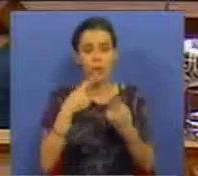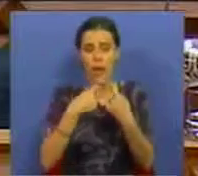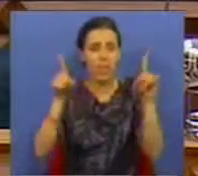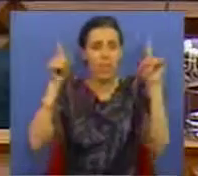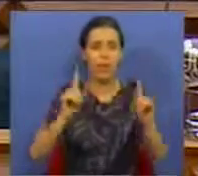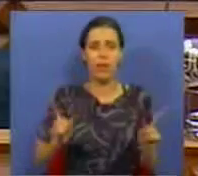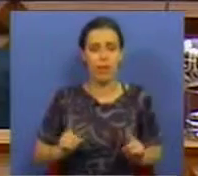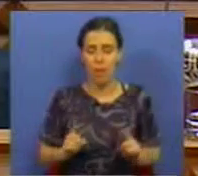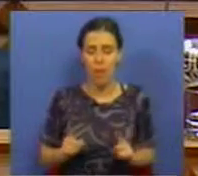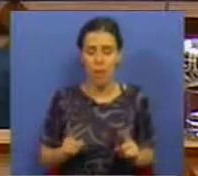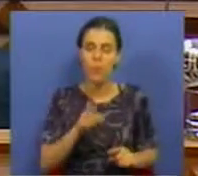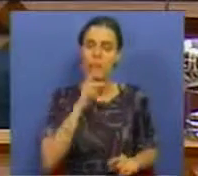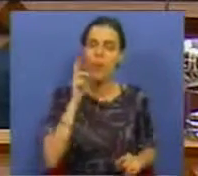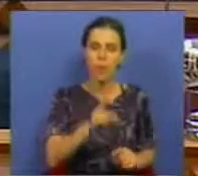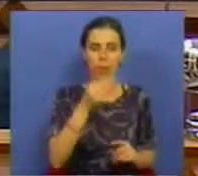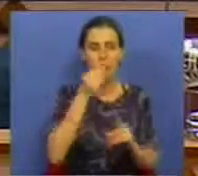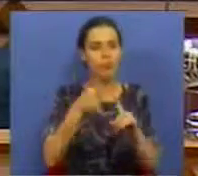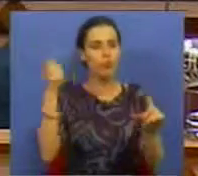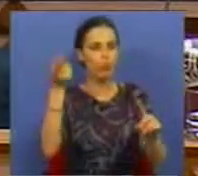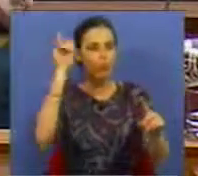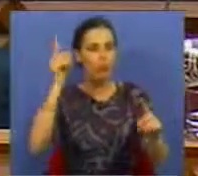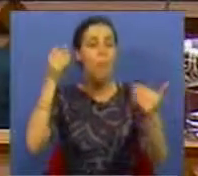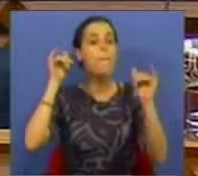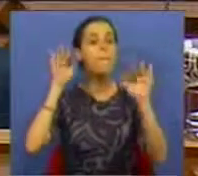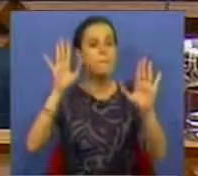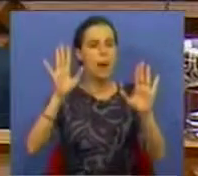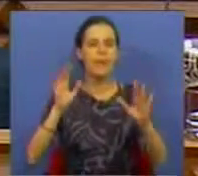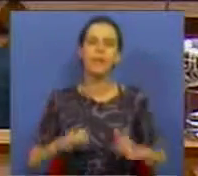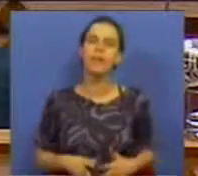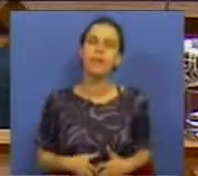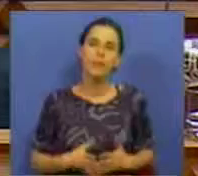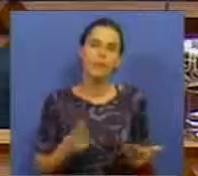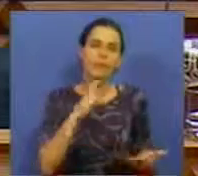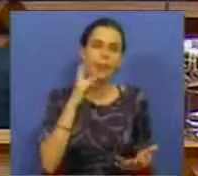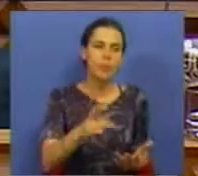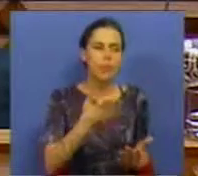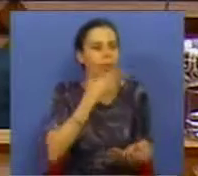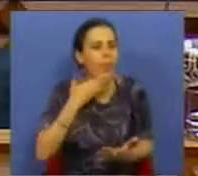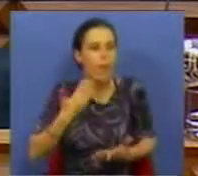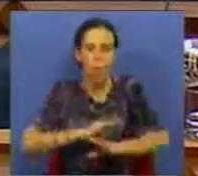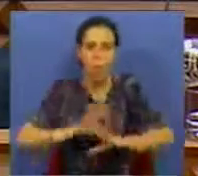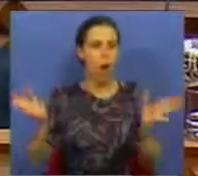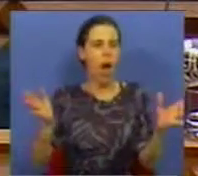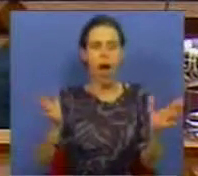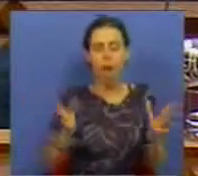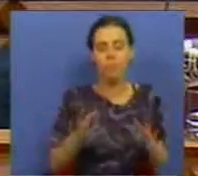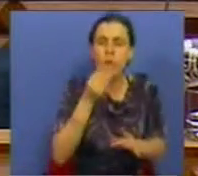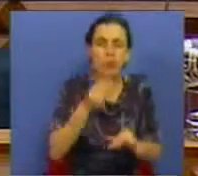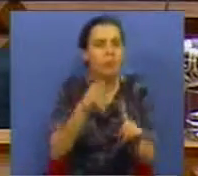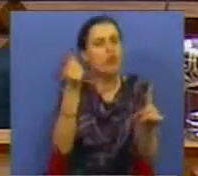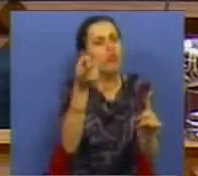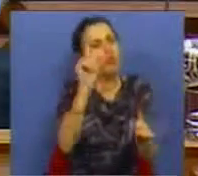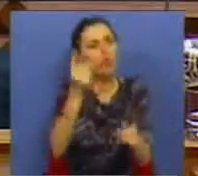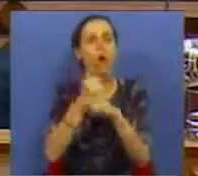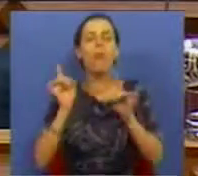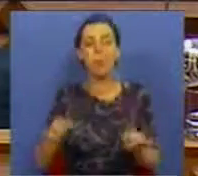diferentes, é uma resposta injusta, mas é também uma resposta ineficaz. É injusta